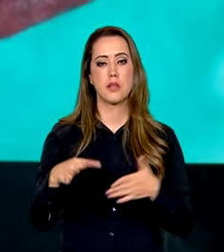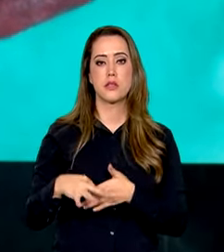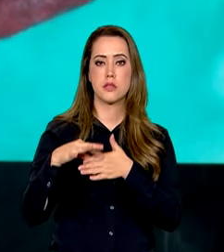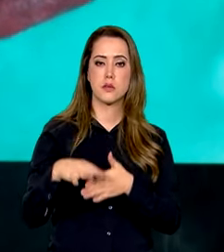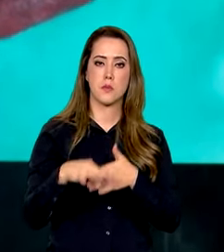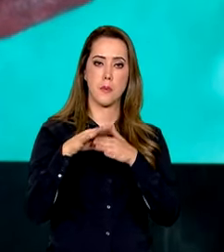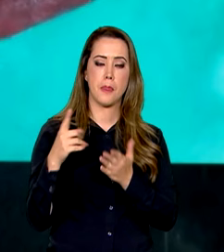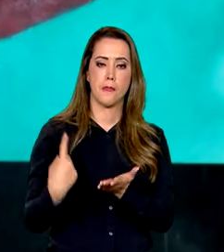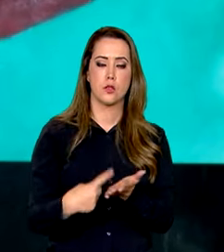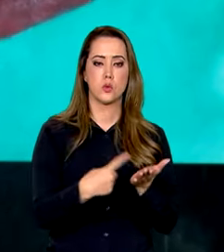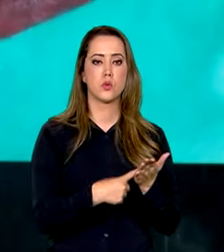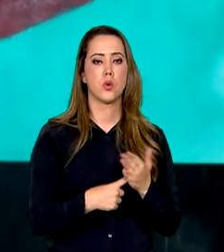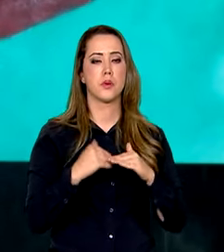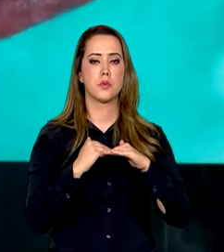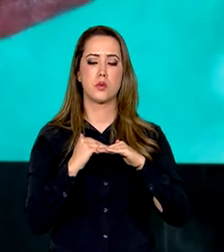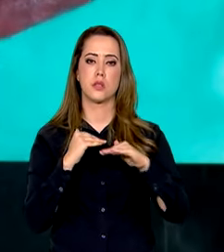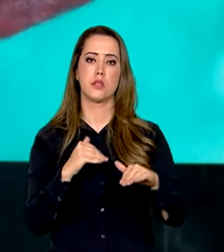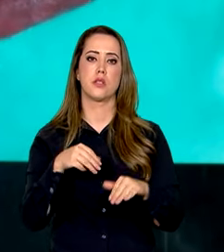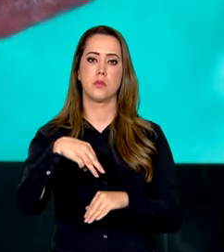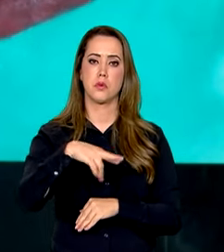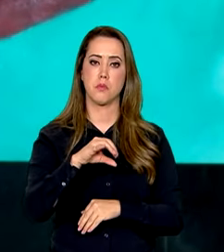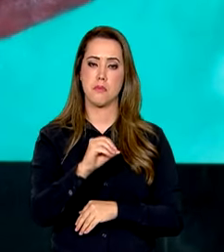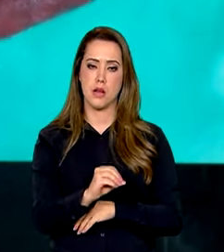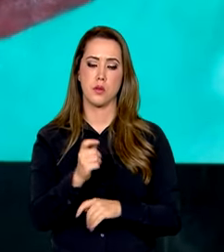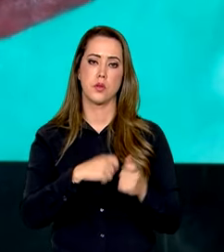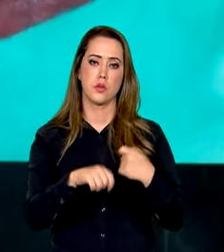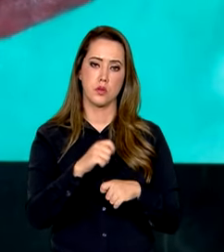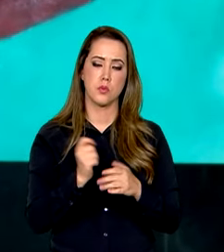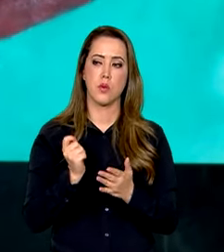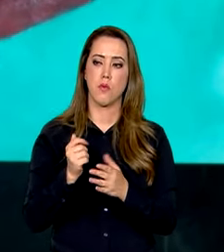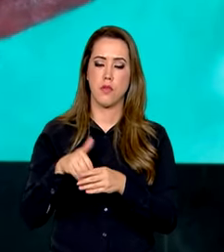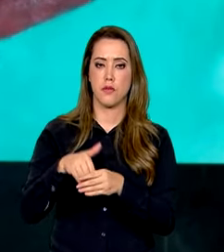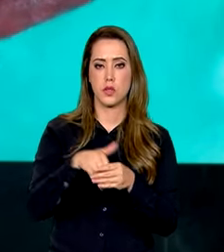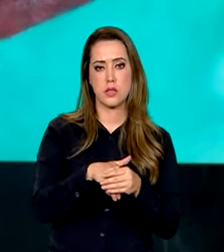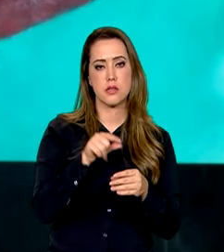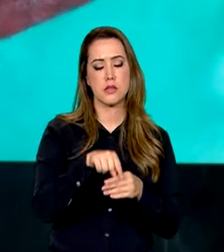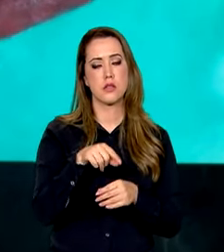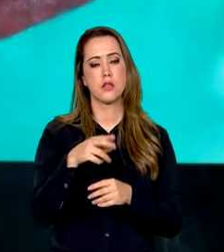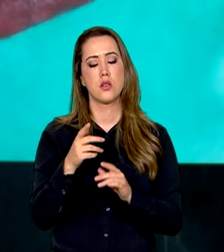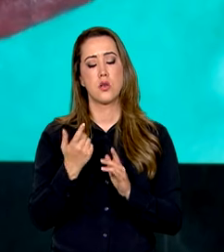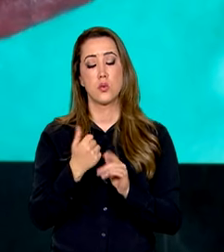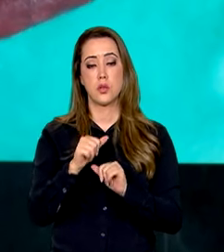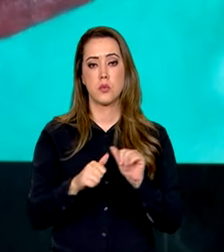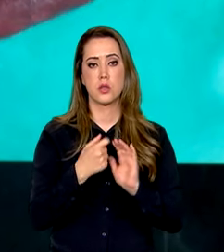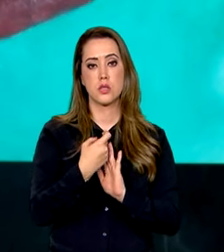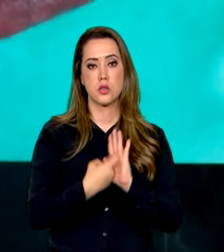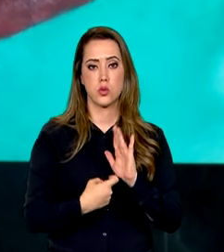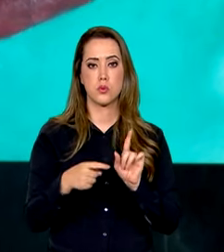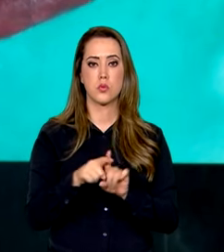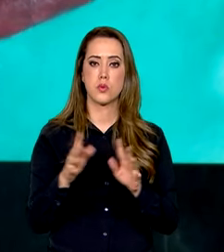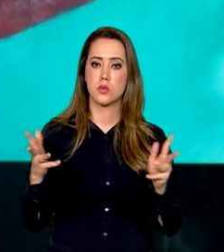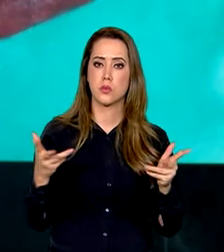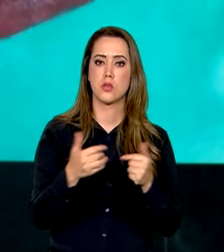na agenda de equilíbrio macroeconômico, na votação da reforma tributária, na votação do voto de qualidade